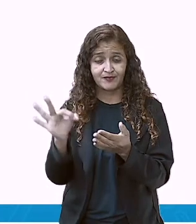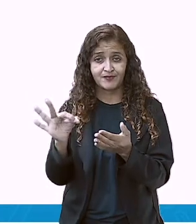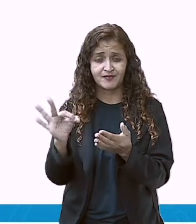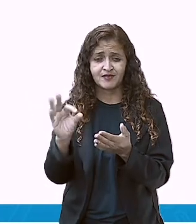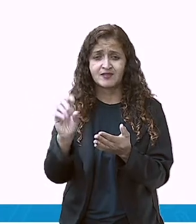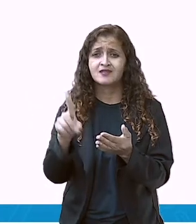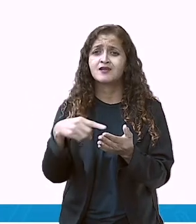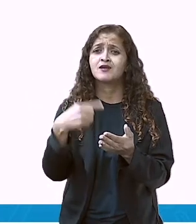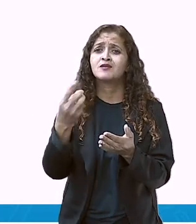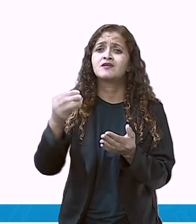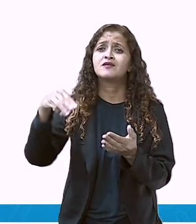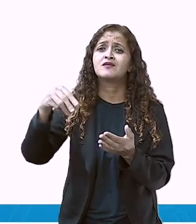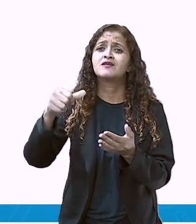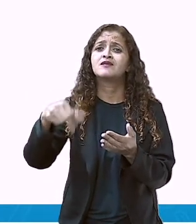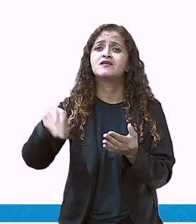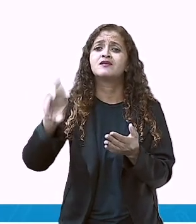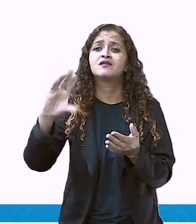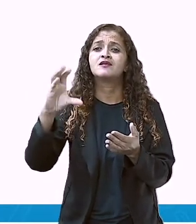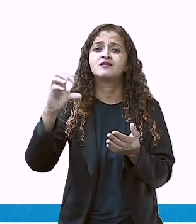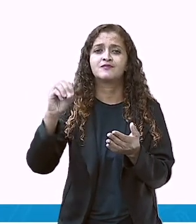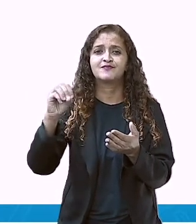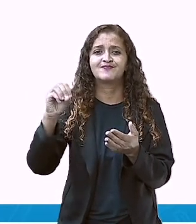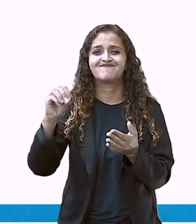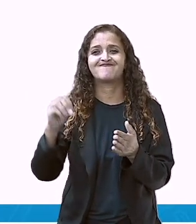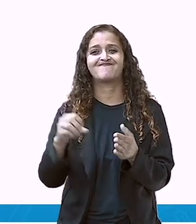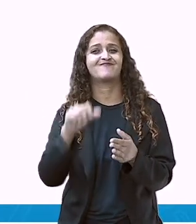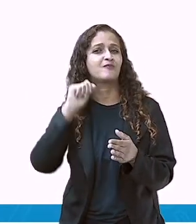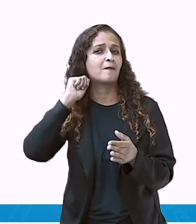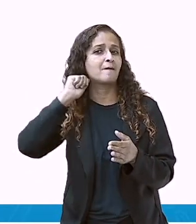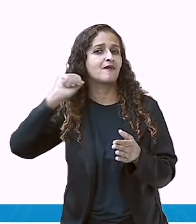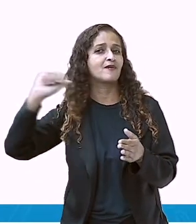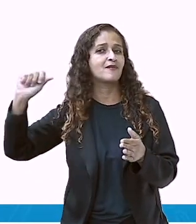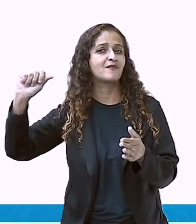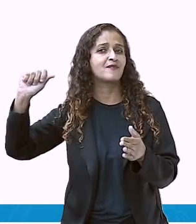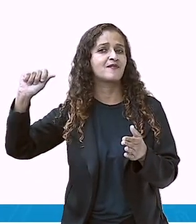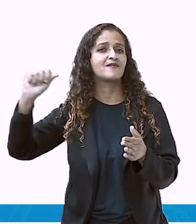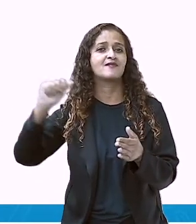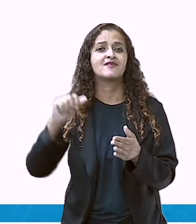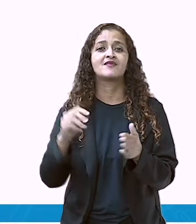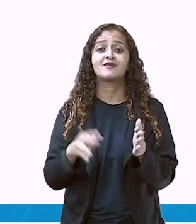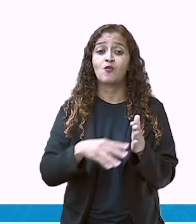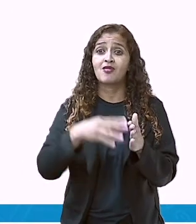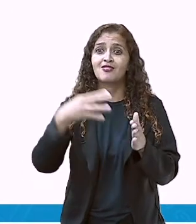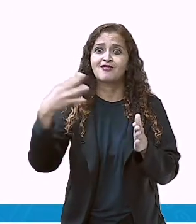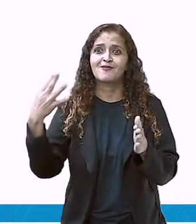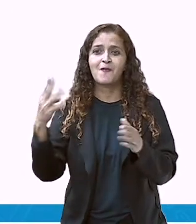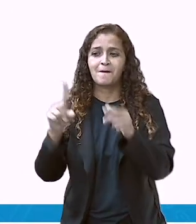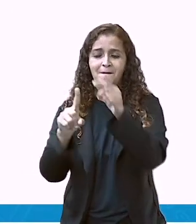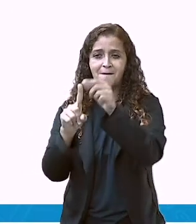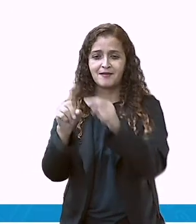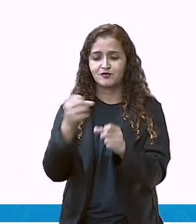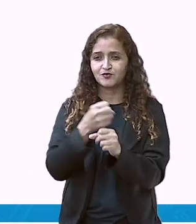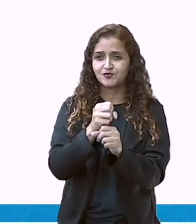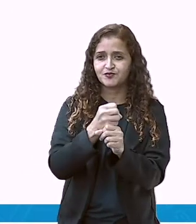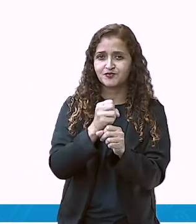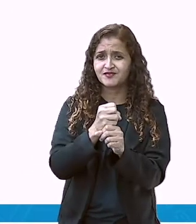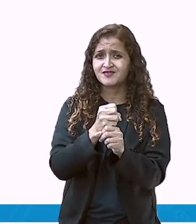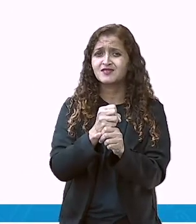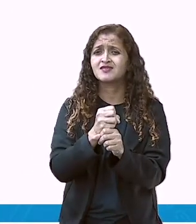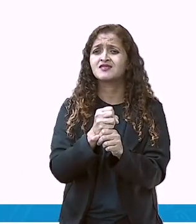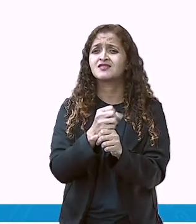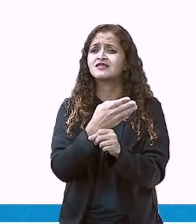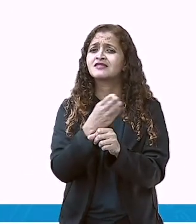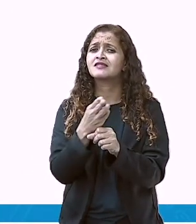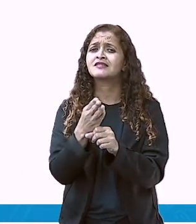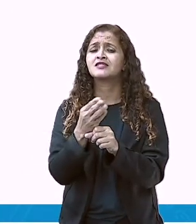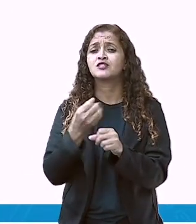que vem depois de março? É o abril. É o quarto mês do ano. Será quantos dias